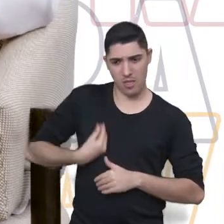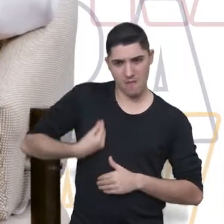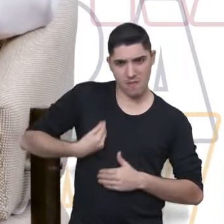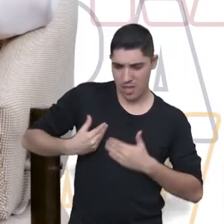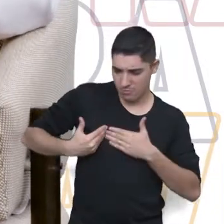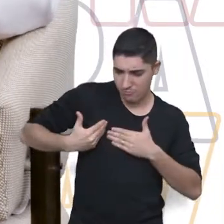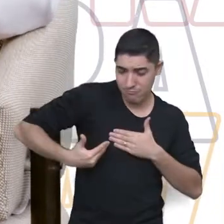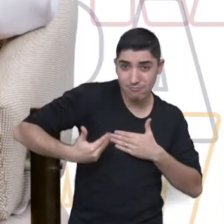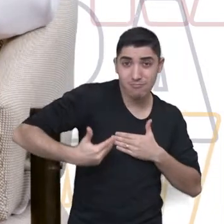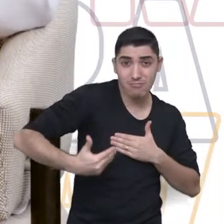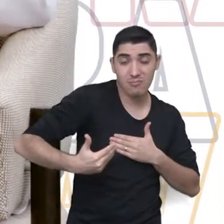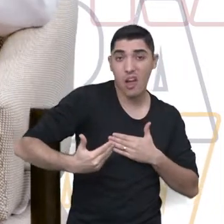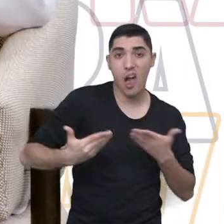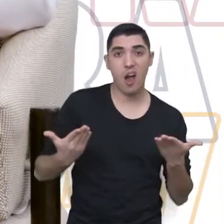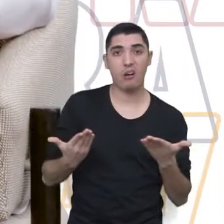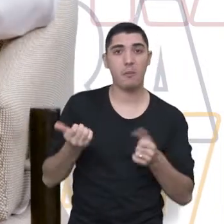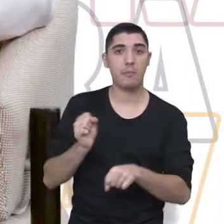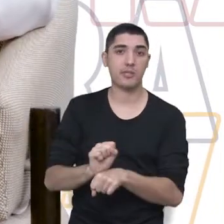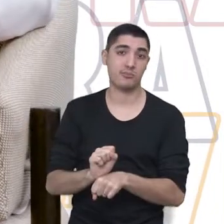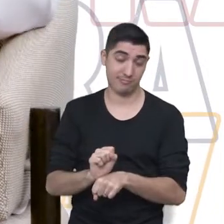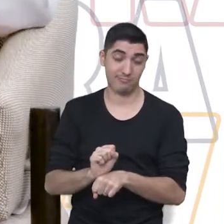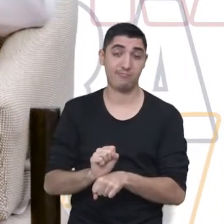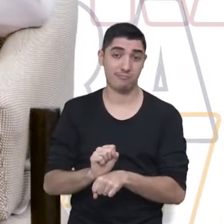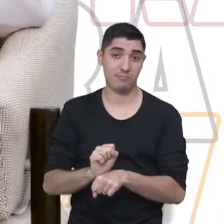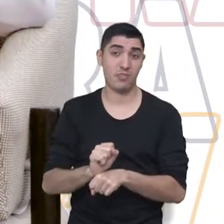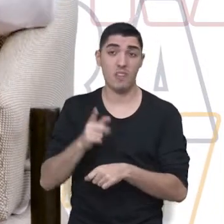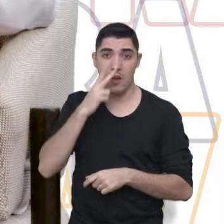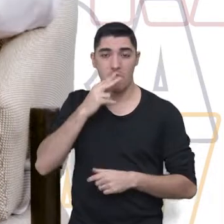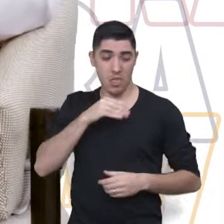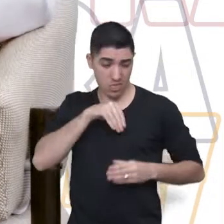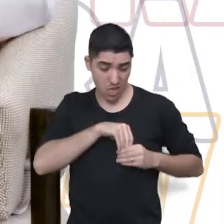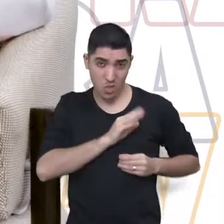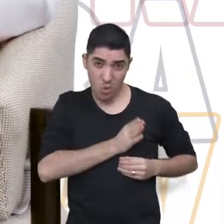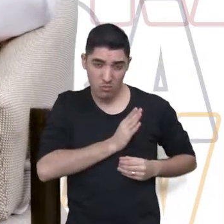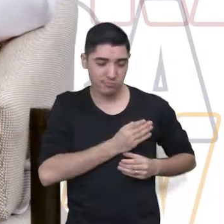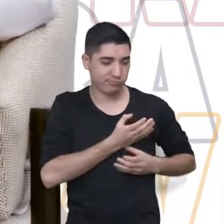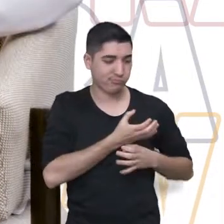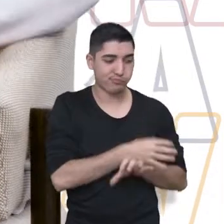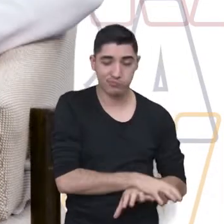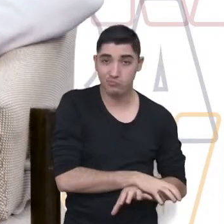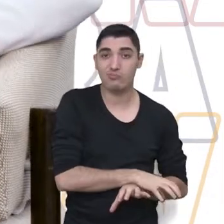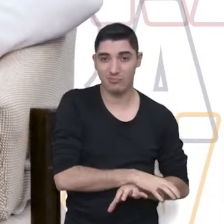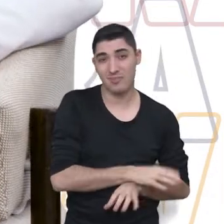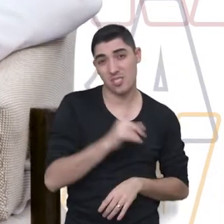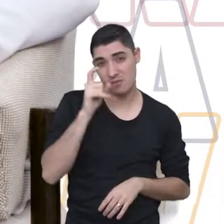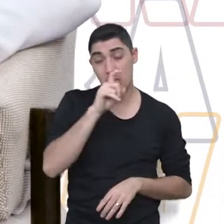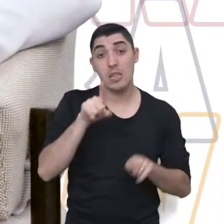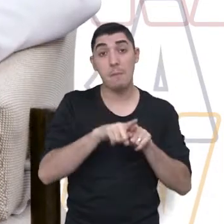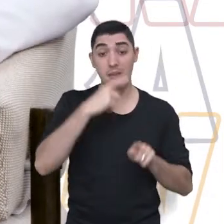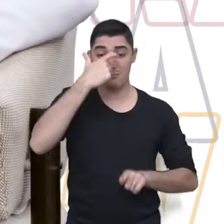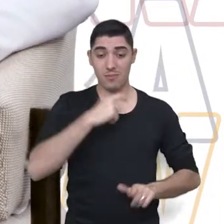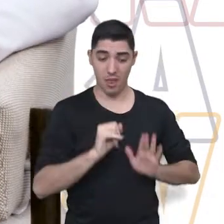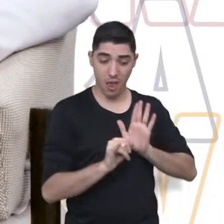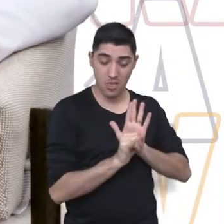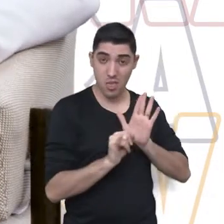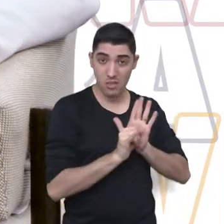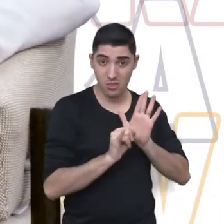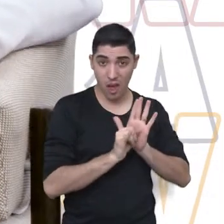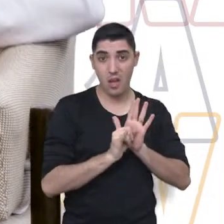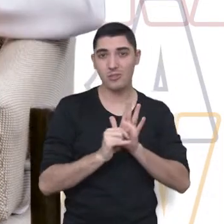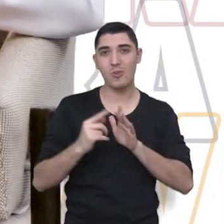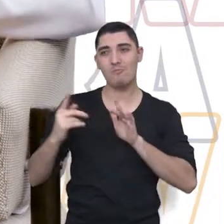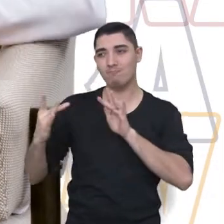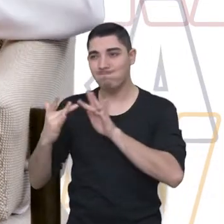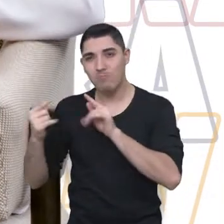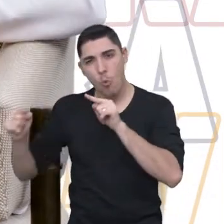rotina que eu tinha de vida não vai existir mais. Então, o vazio vai ficar enorme. Então, e a minha identidade em relação